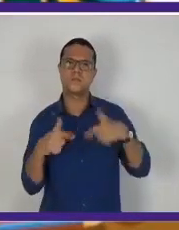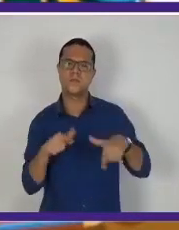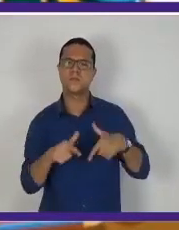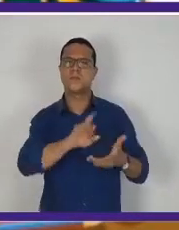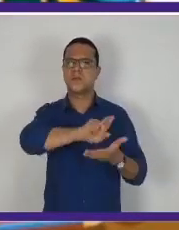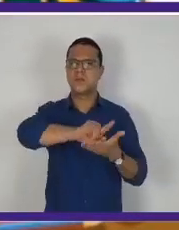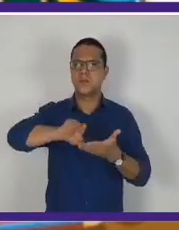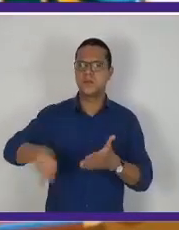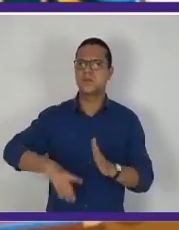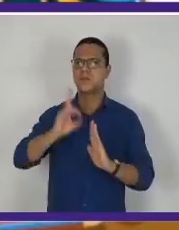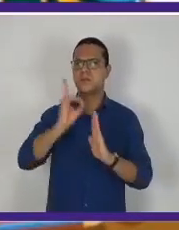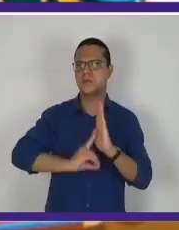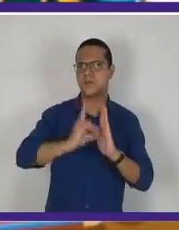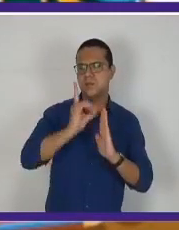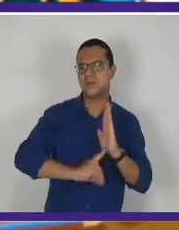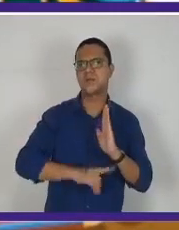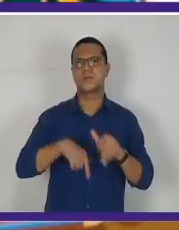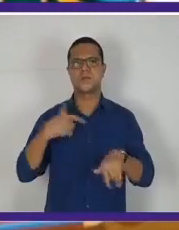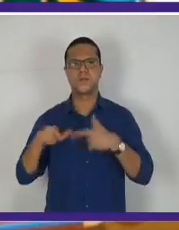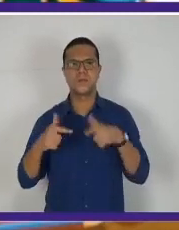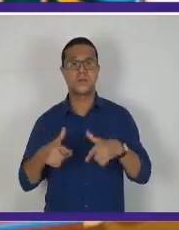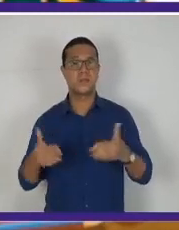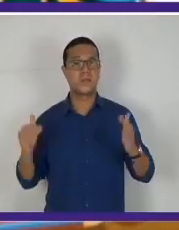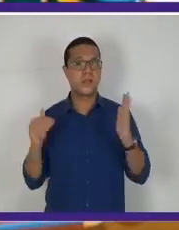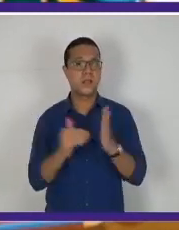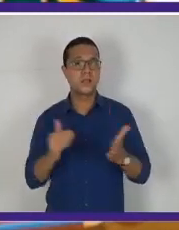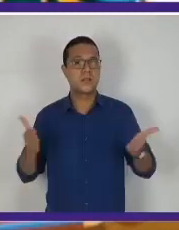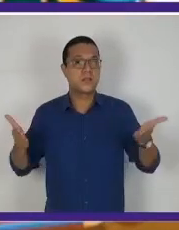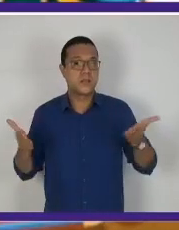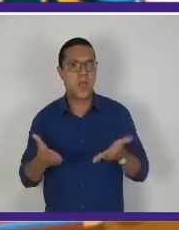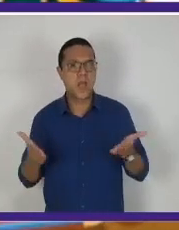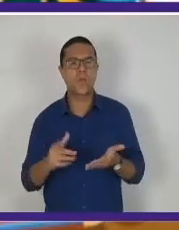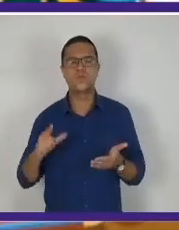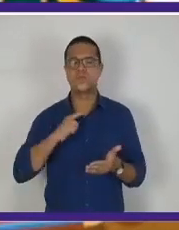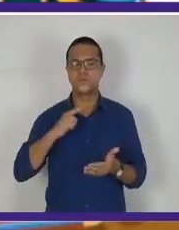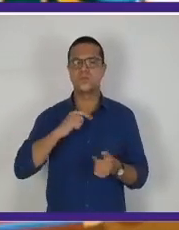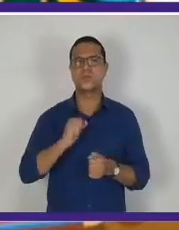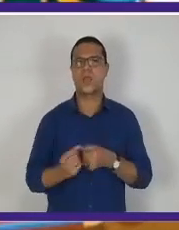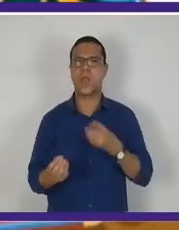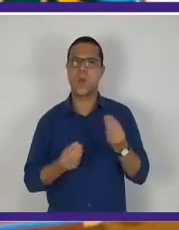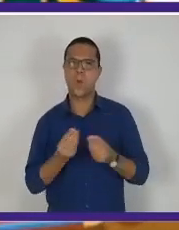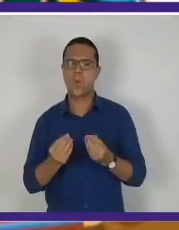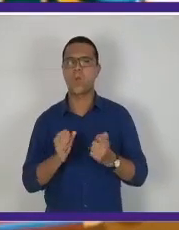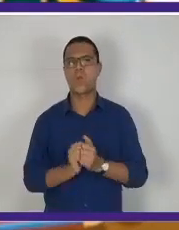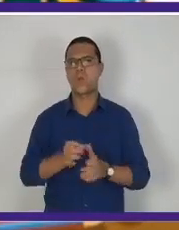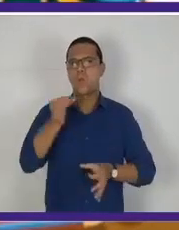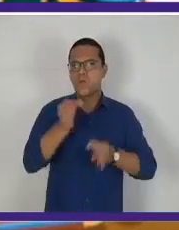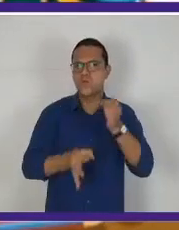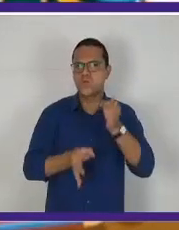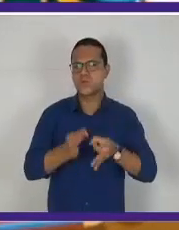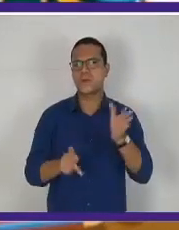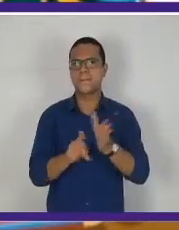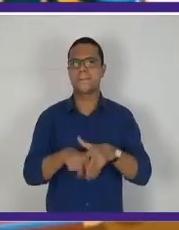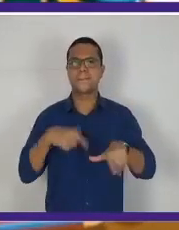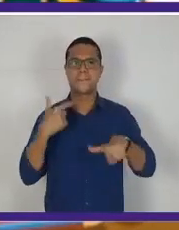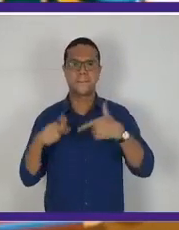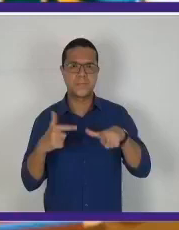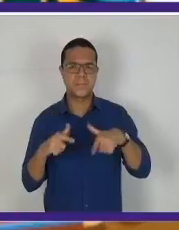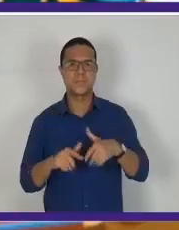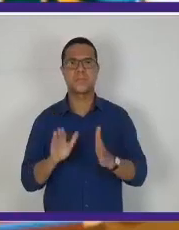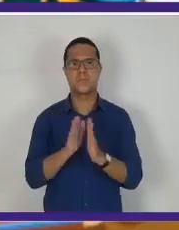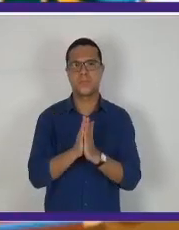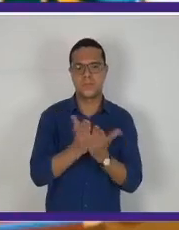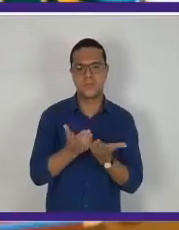direitos trabalhistas que são usufruídos até hoje, tais como criação da justiça do trabalho, da